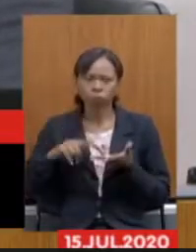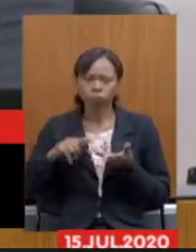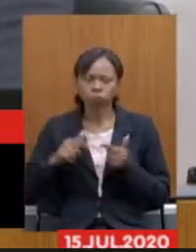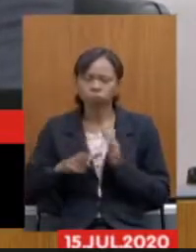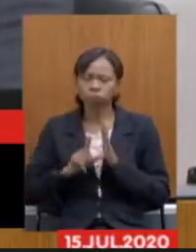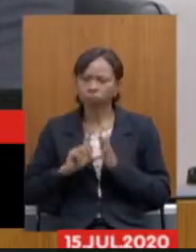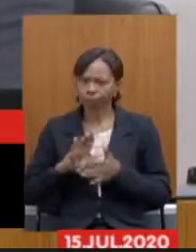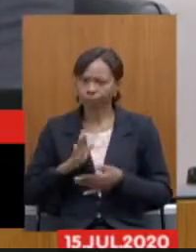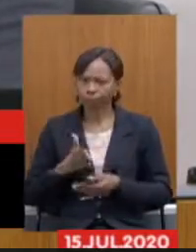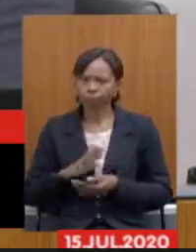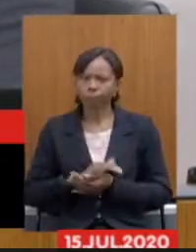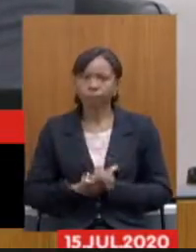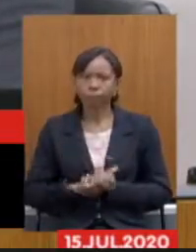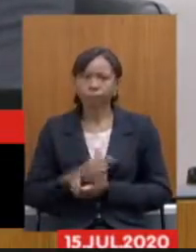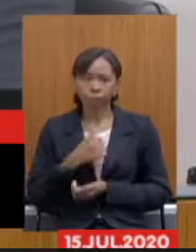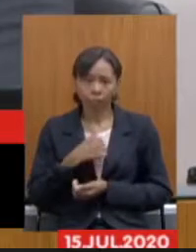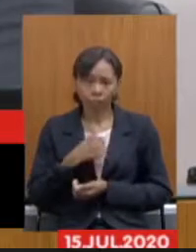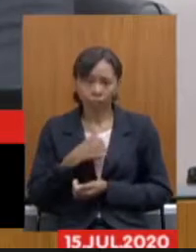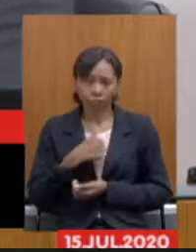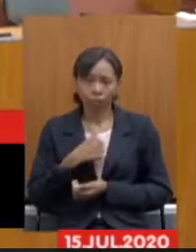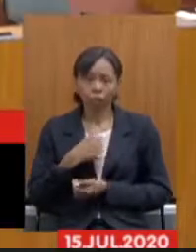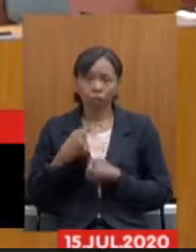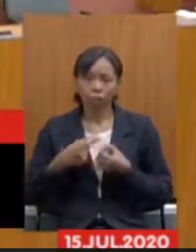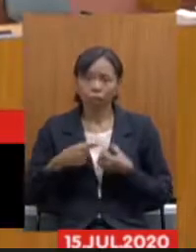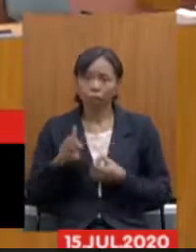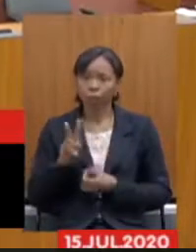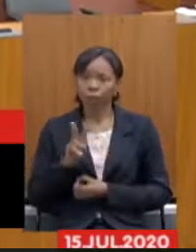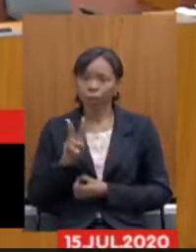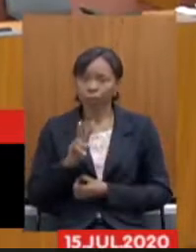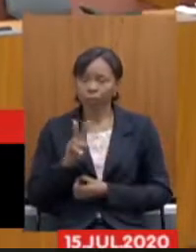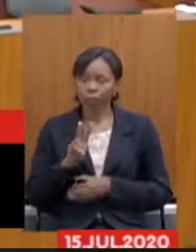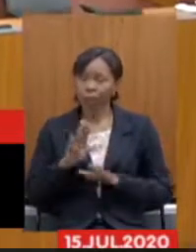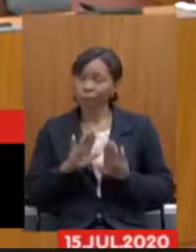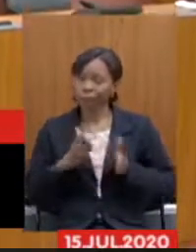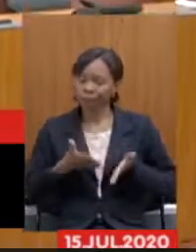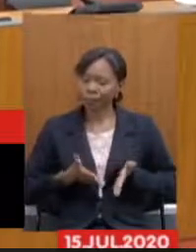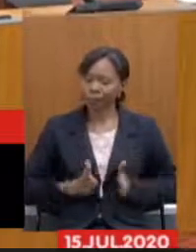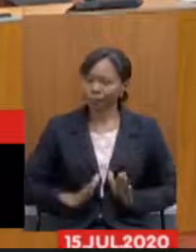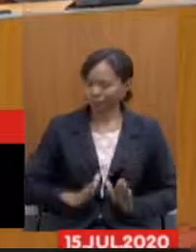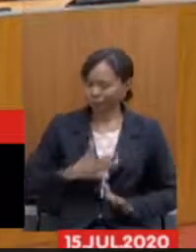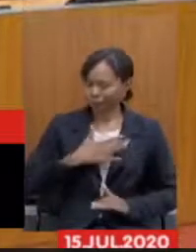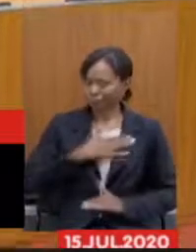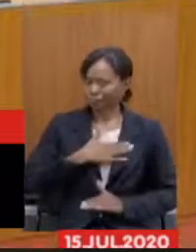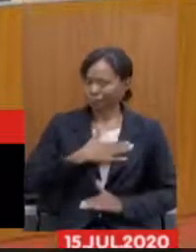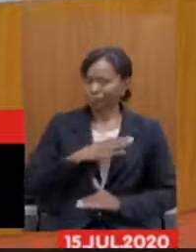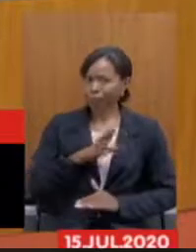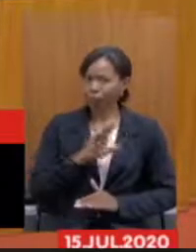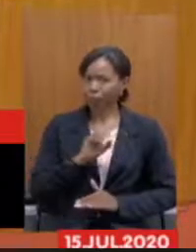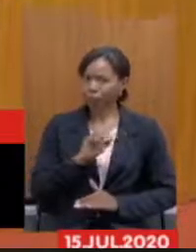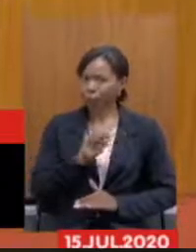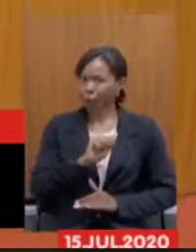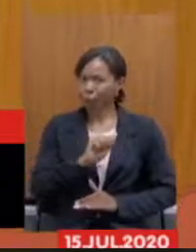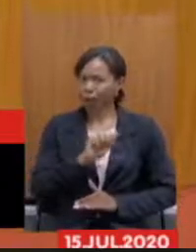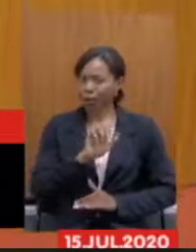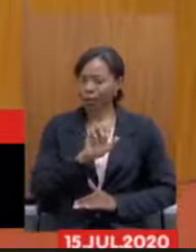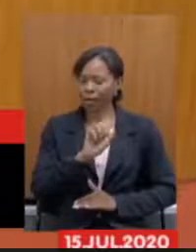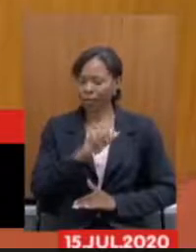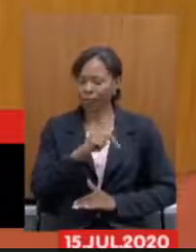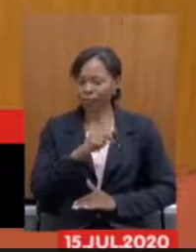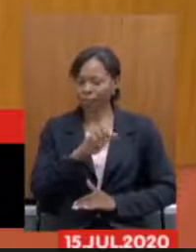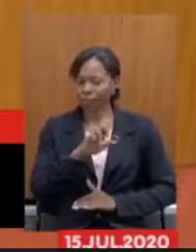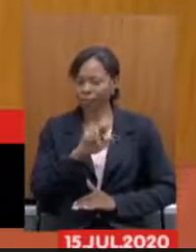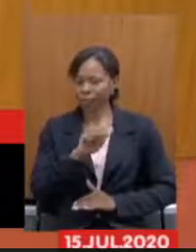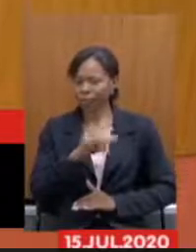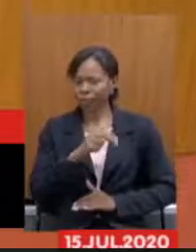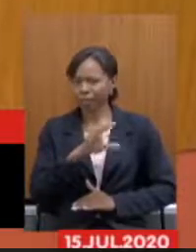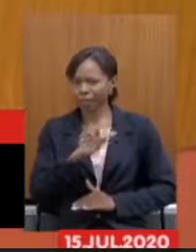eu sou de Varginha mas eu sou nascido com muito orgulho em Boa Esperança terra de Rubem Alves e ele